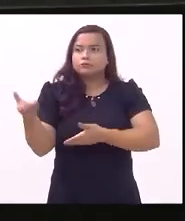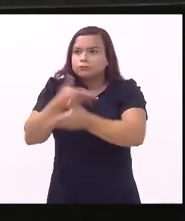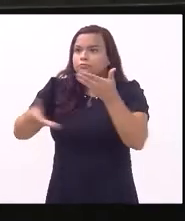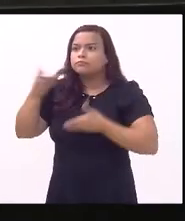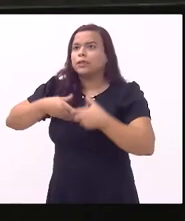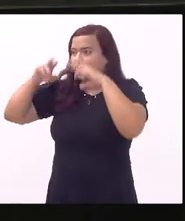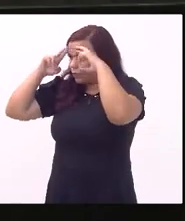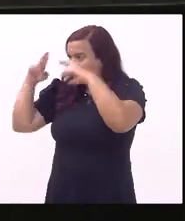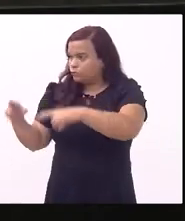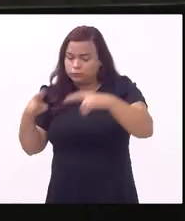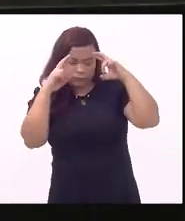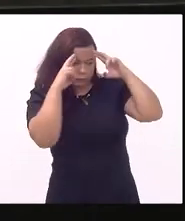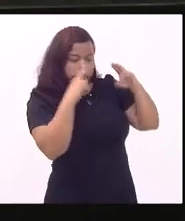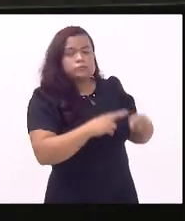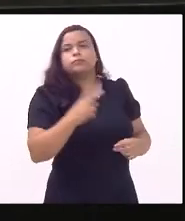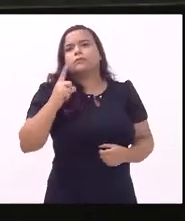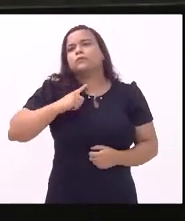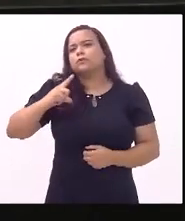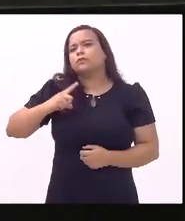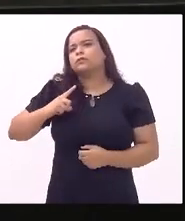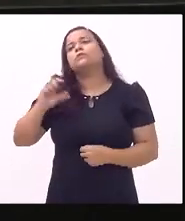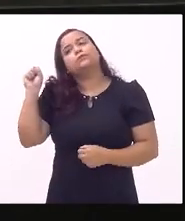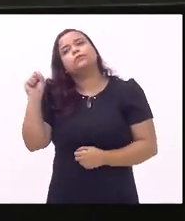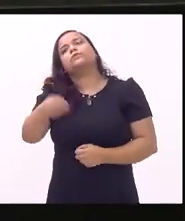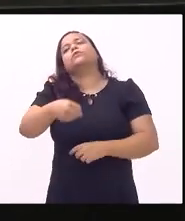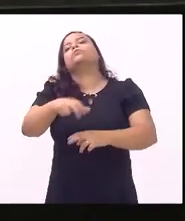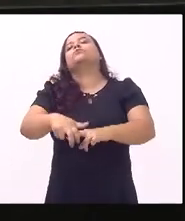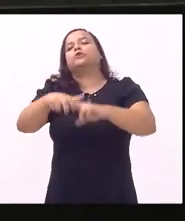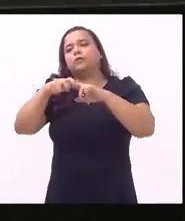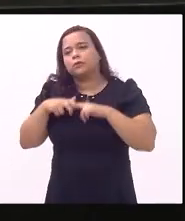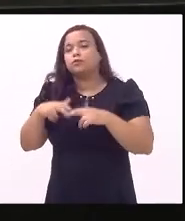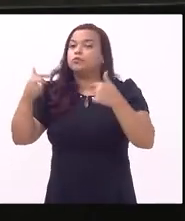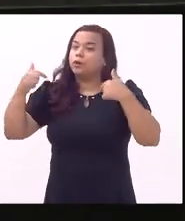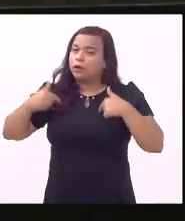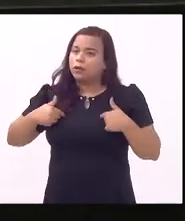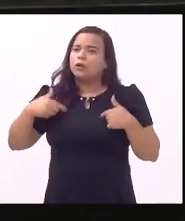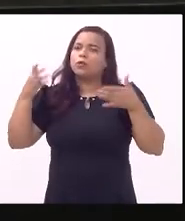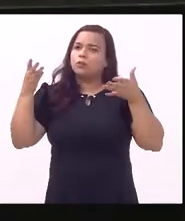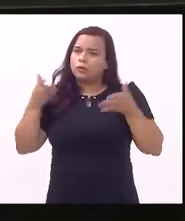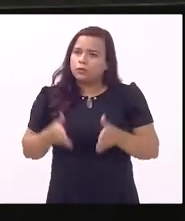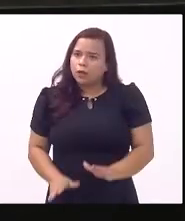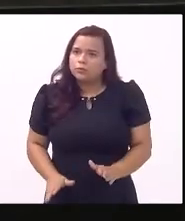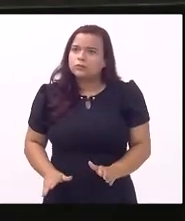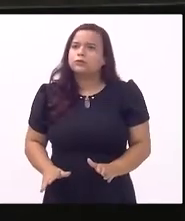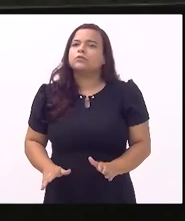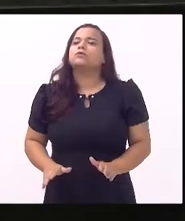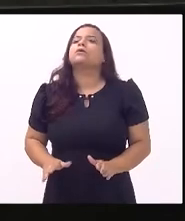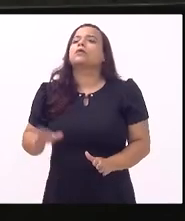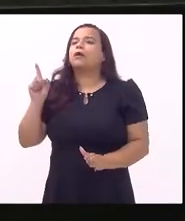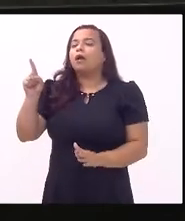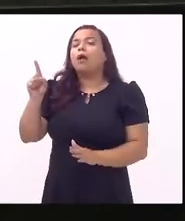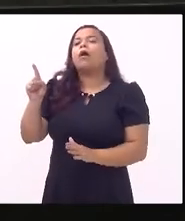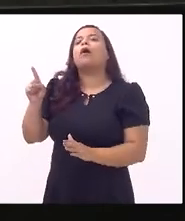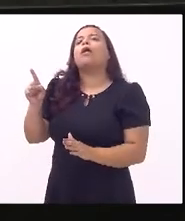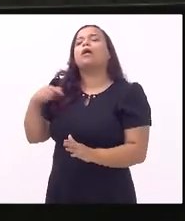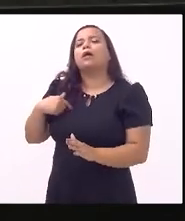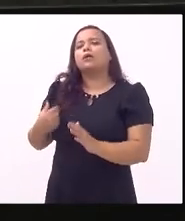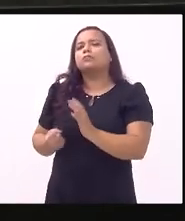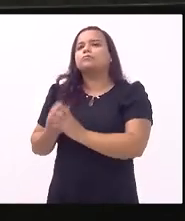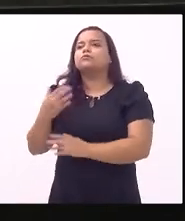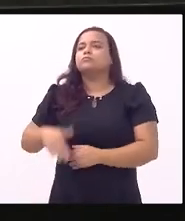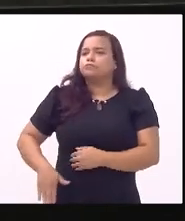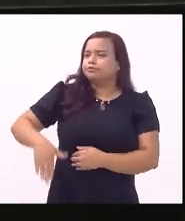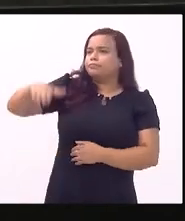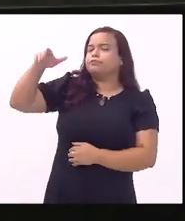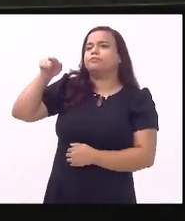que estavam do nosso lado sim por isso que eu nascido e criado em comunidade fui aluno da EPICA